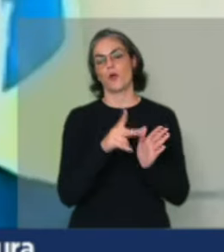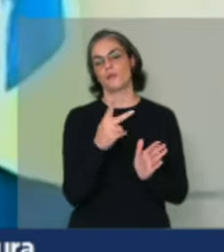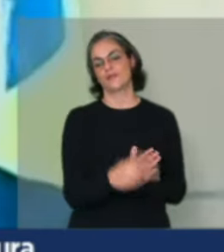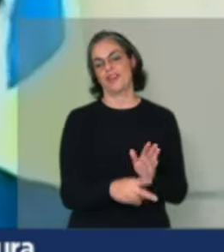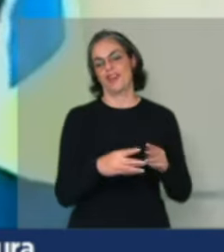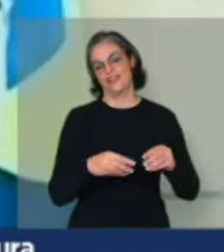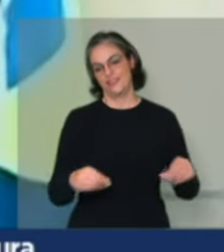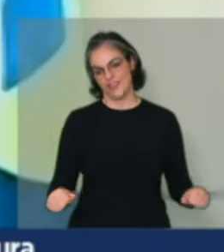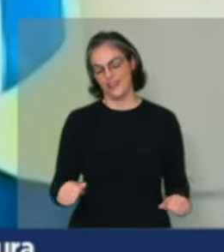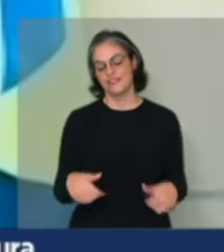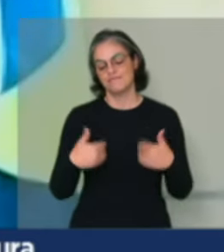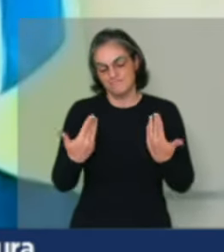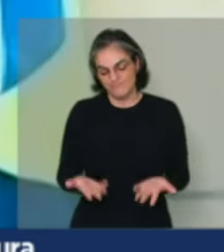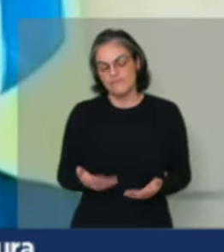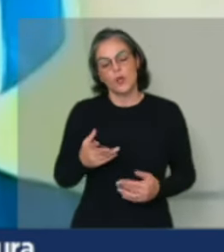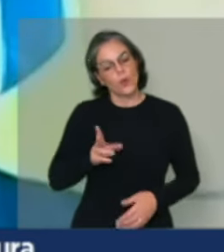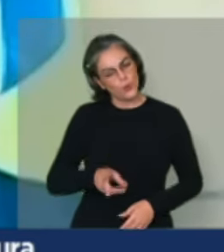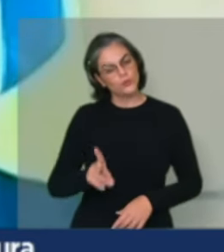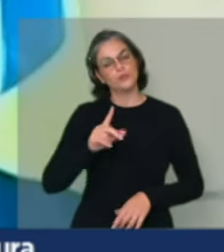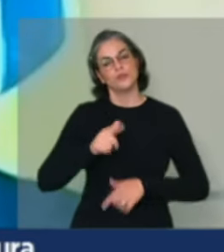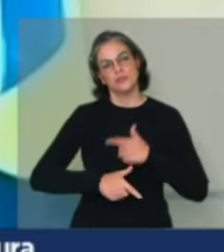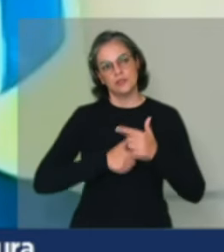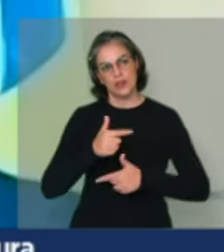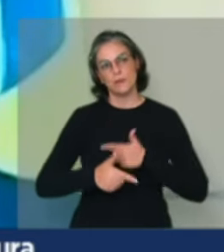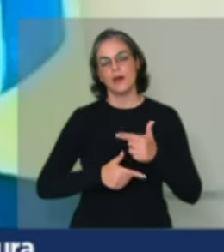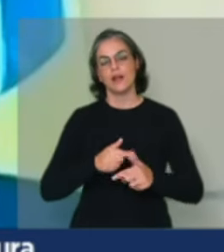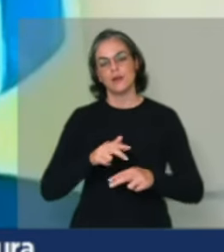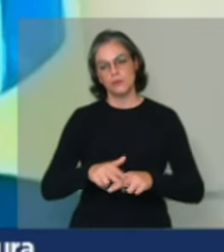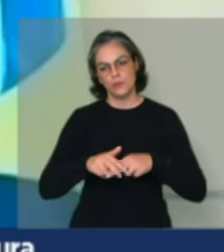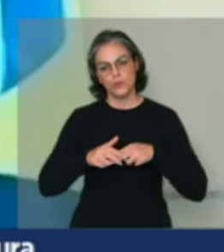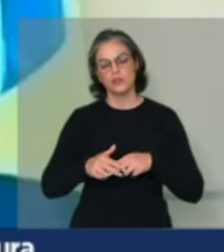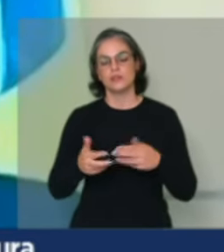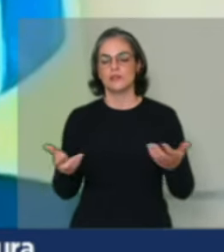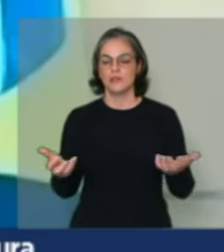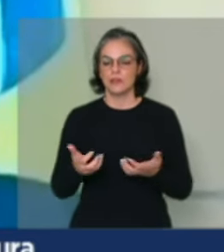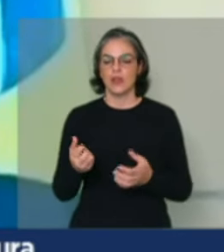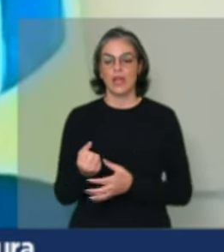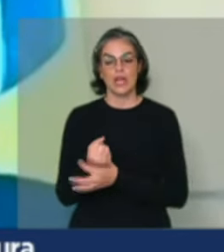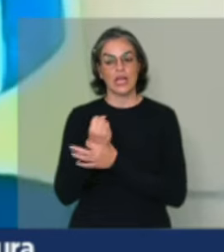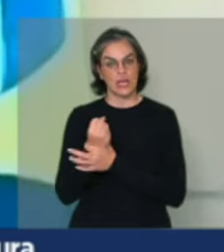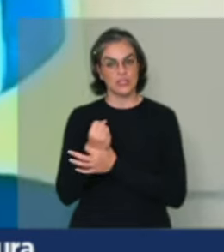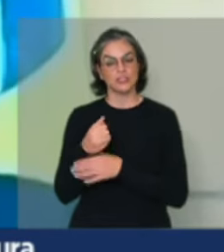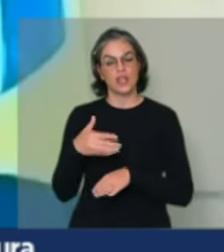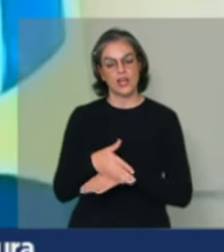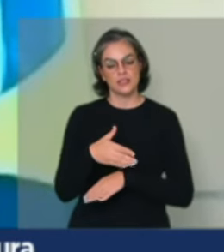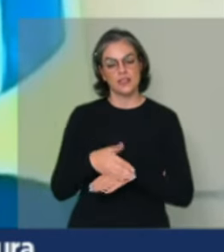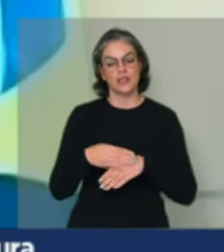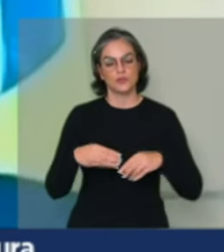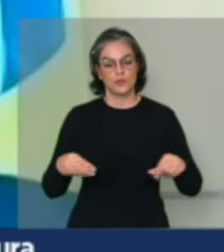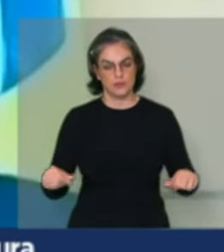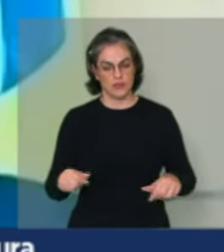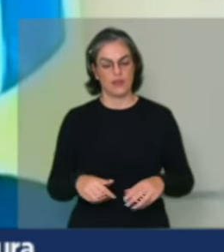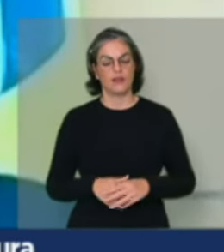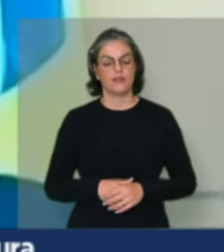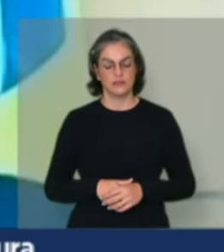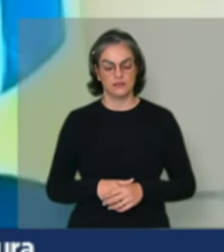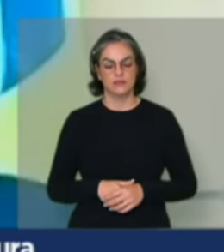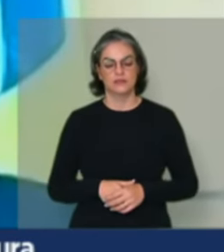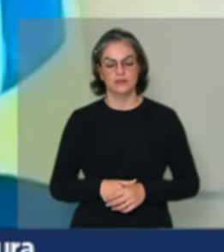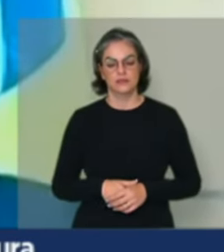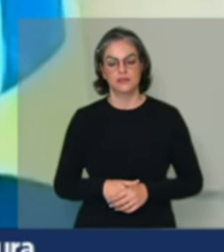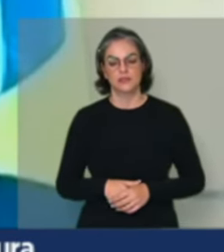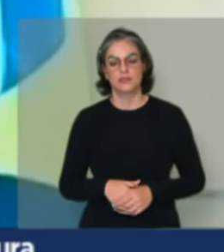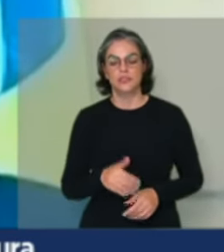Então vamos continuar trabalhando nesse sentido para garantir o acesso à terra. O crédito fundiário é um modelo de reforma